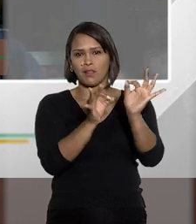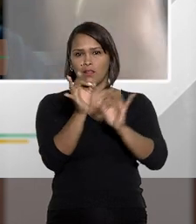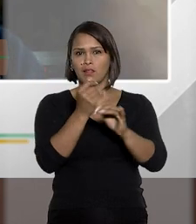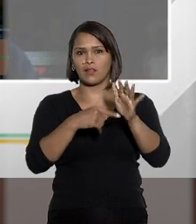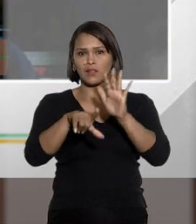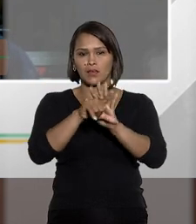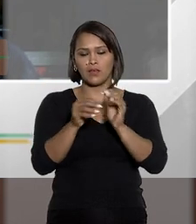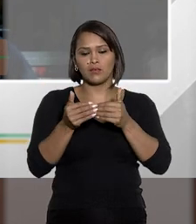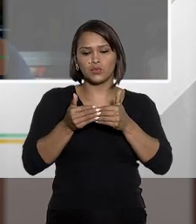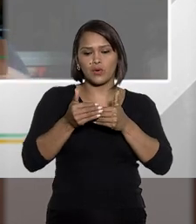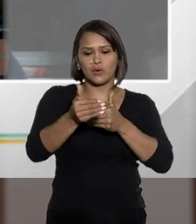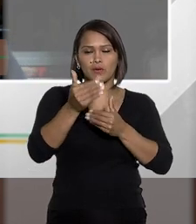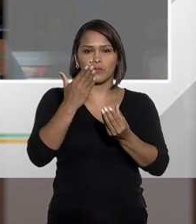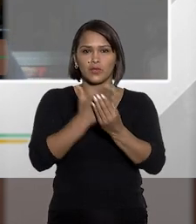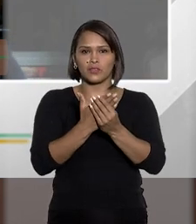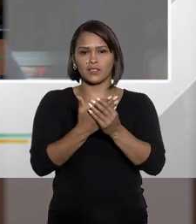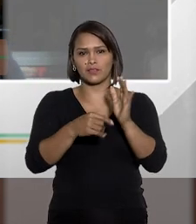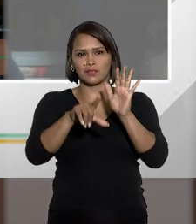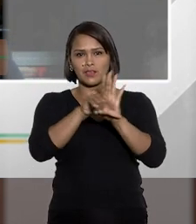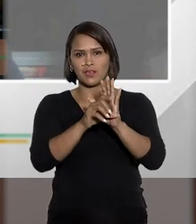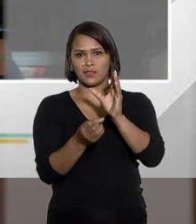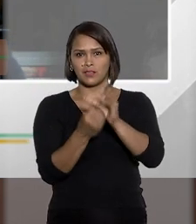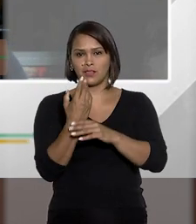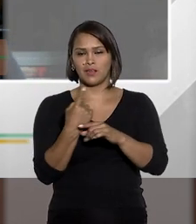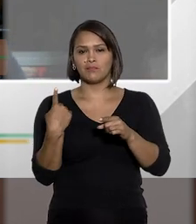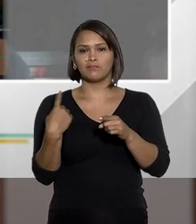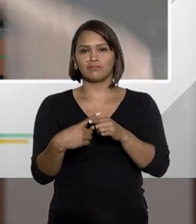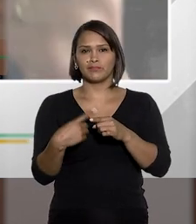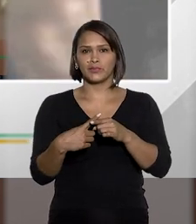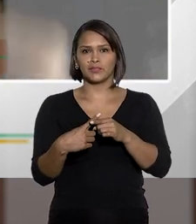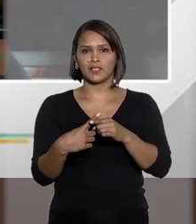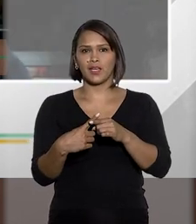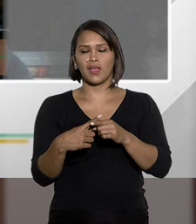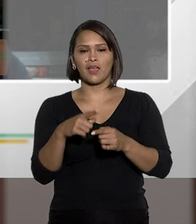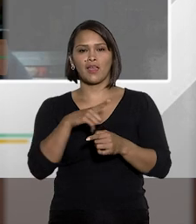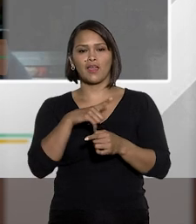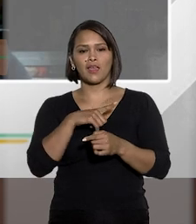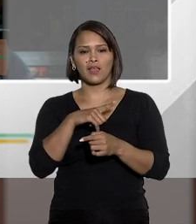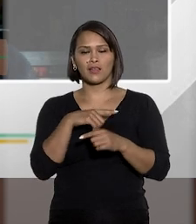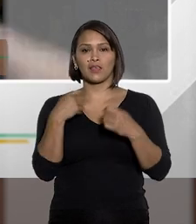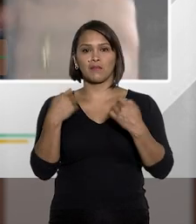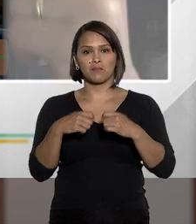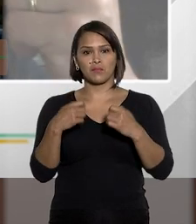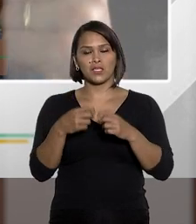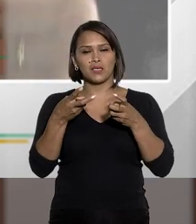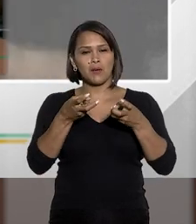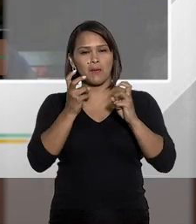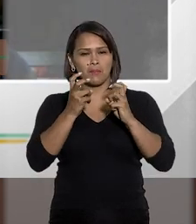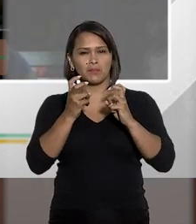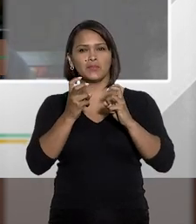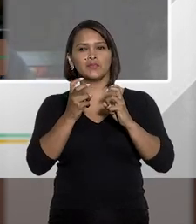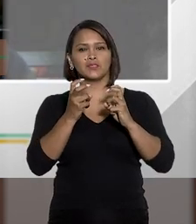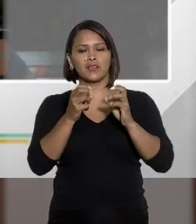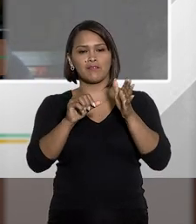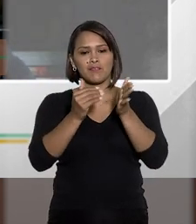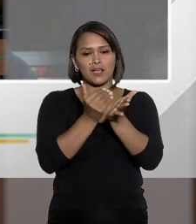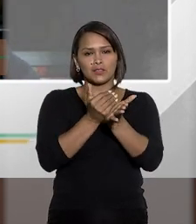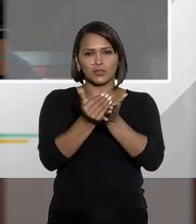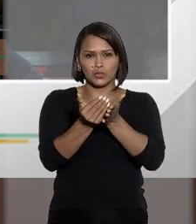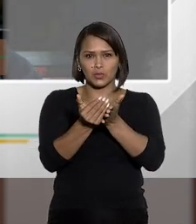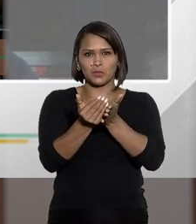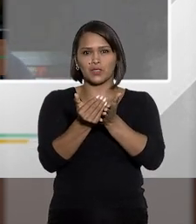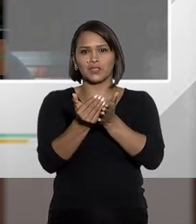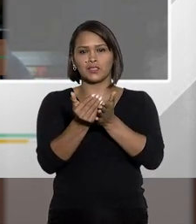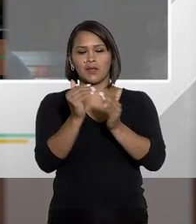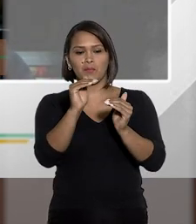processo legislativo. e o devido processo legislativo, ele exige a observância do